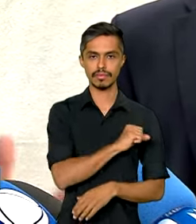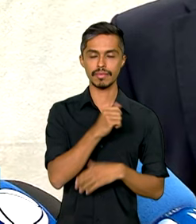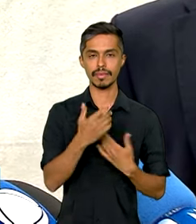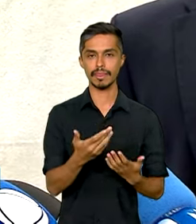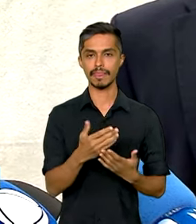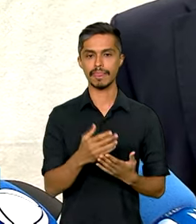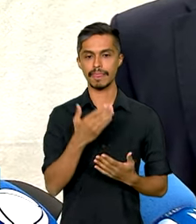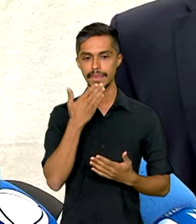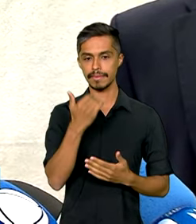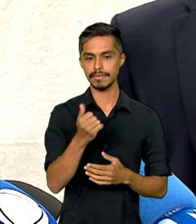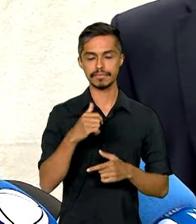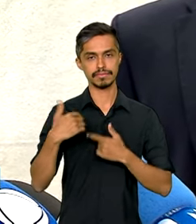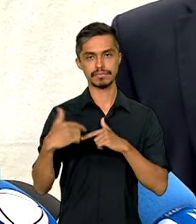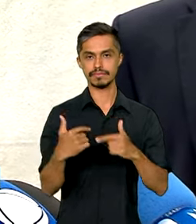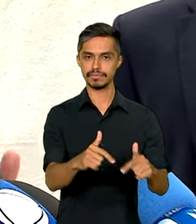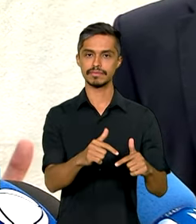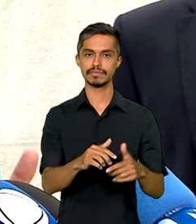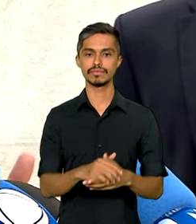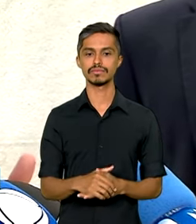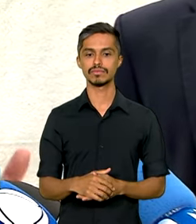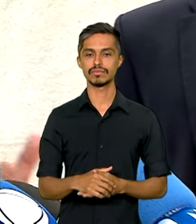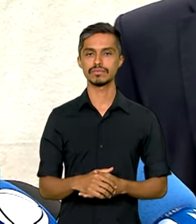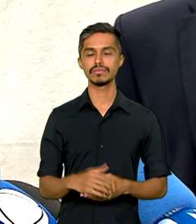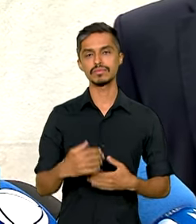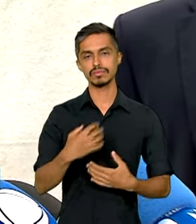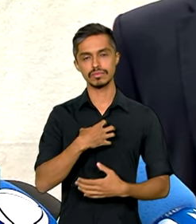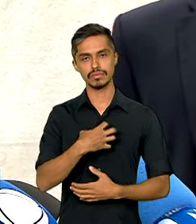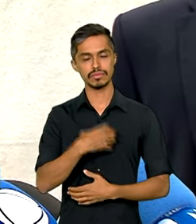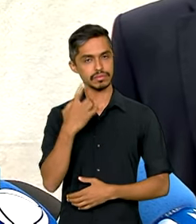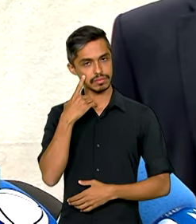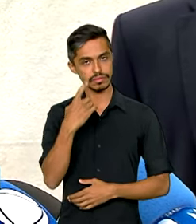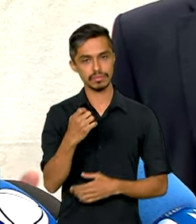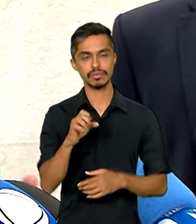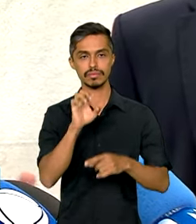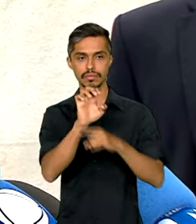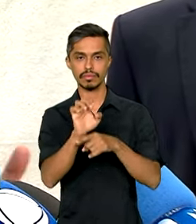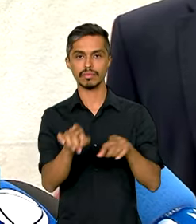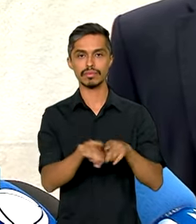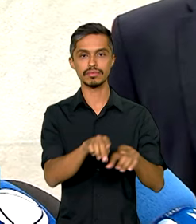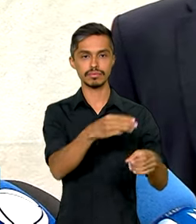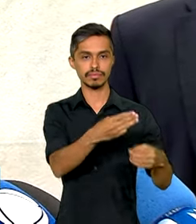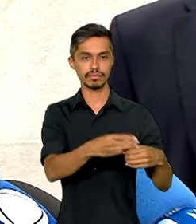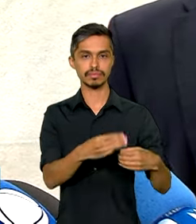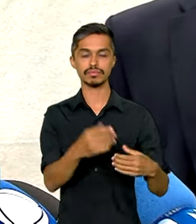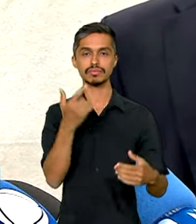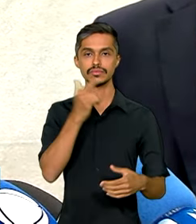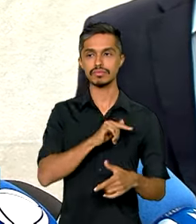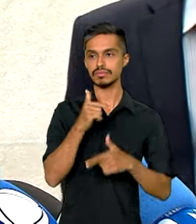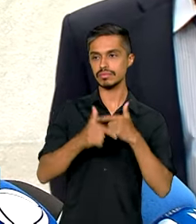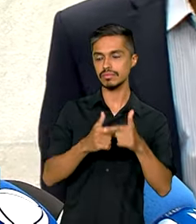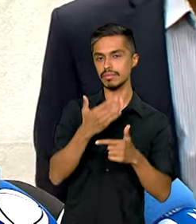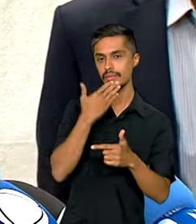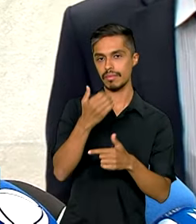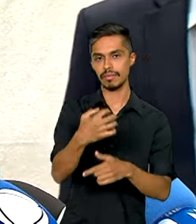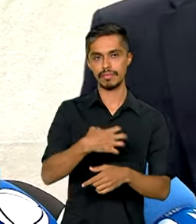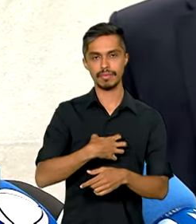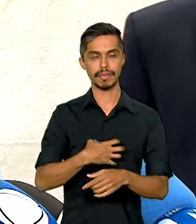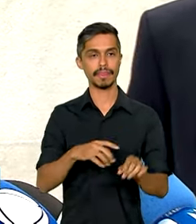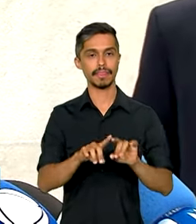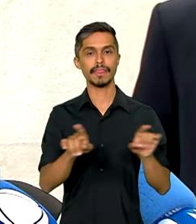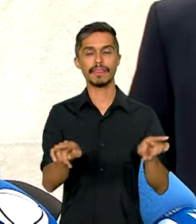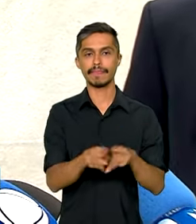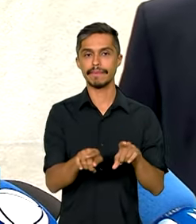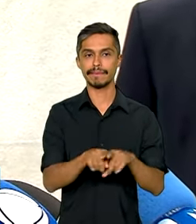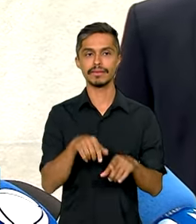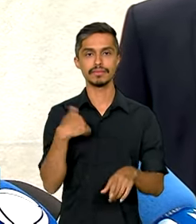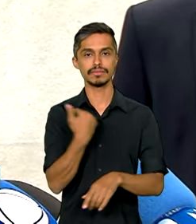operacional, operacionalmente interessante para estados e municípios, ou seja, que eles consigam executar da melhor forma possível, mas ao mesmo